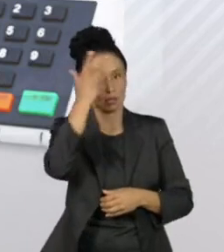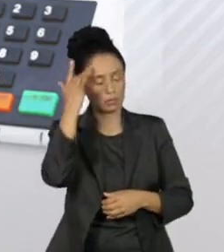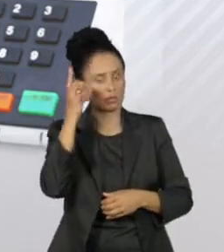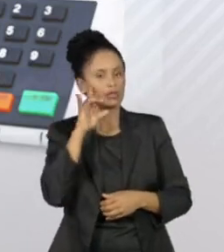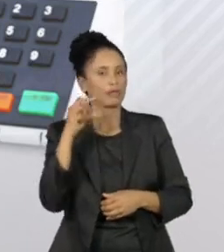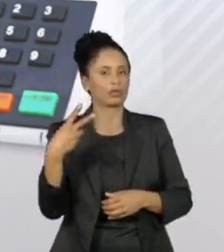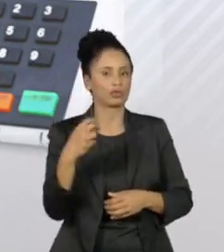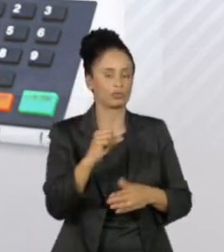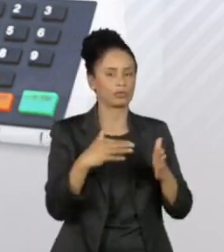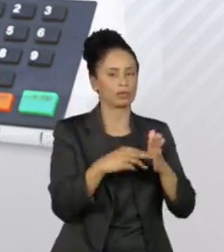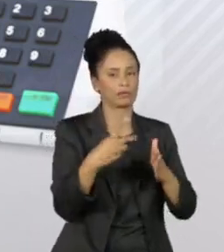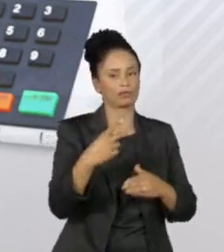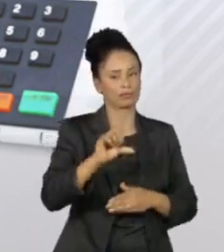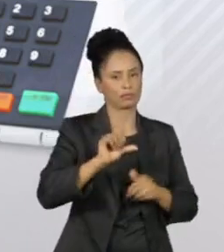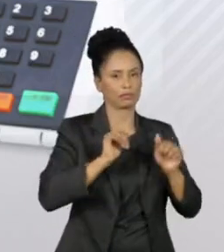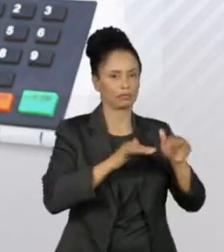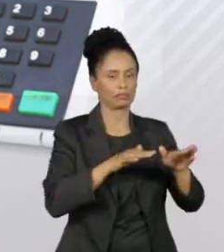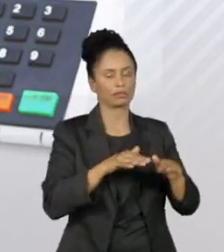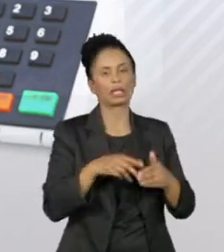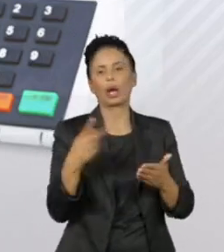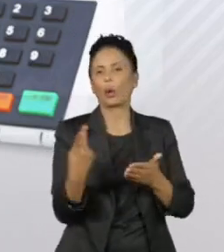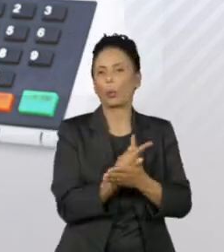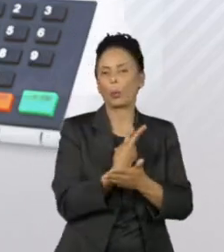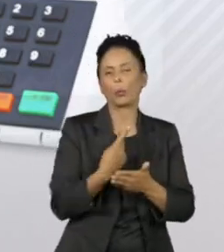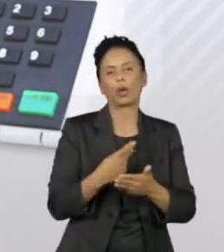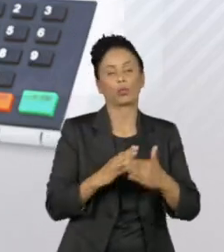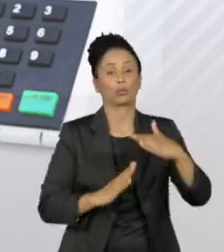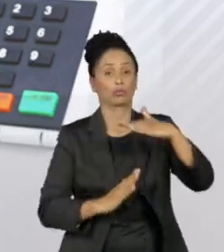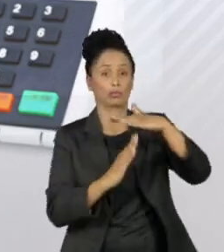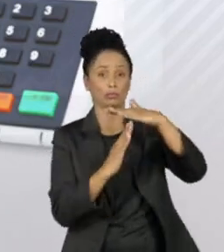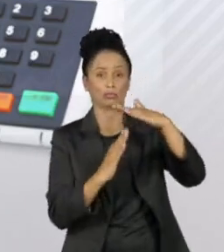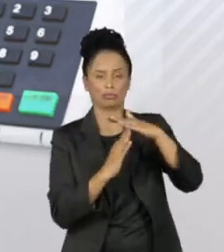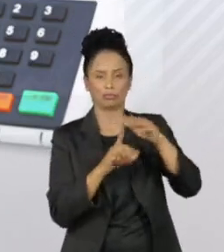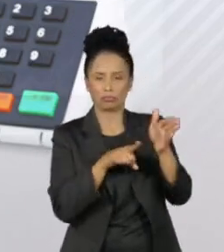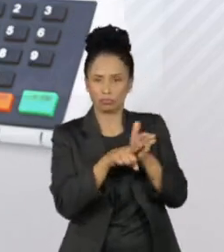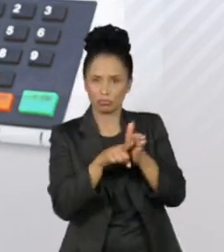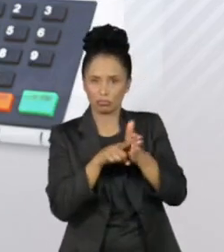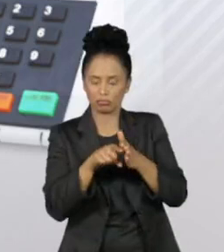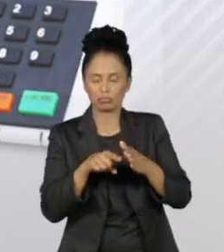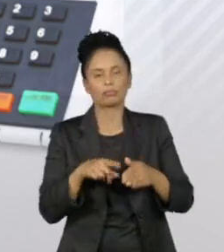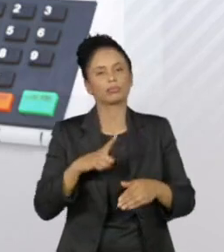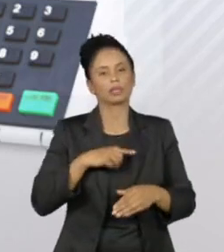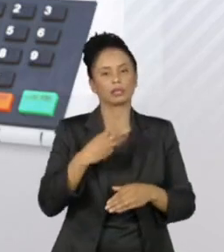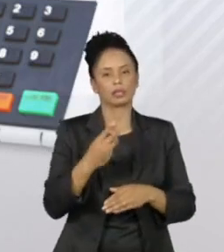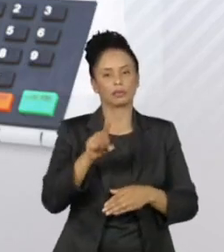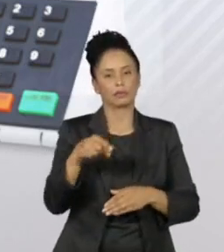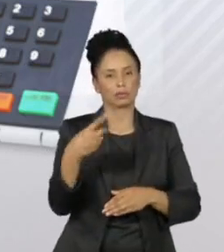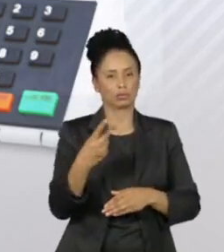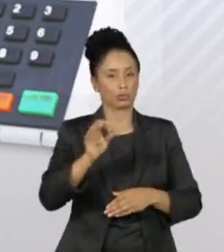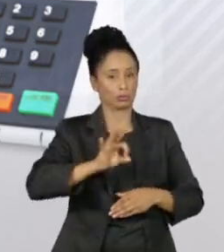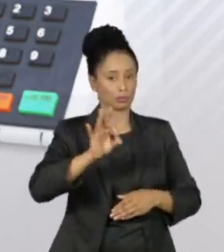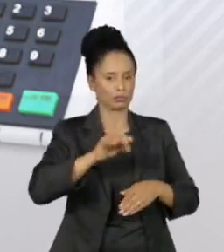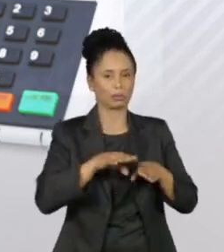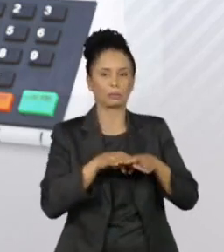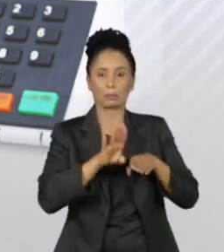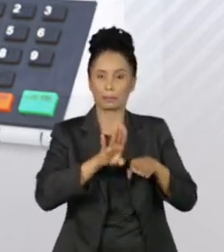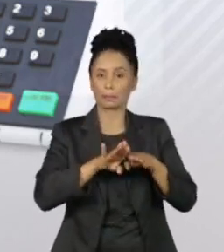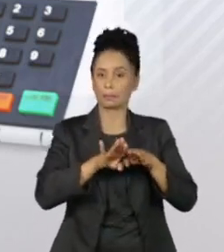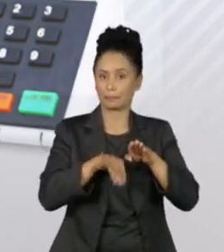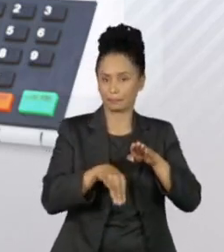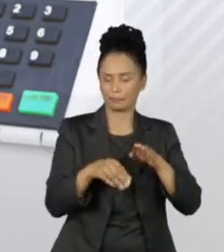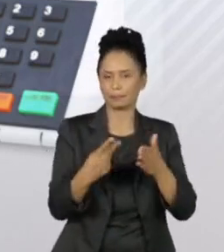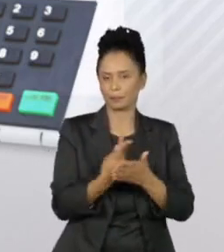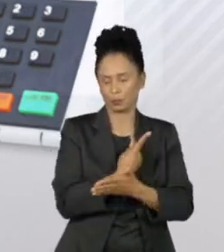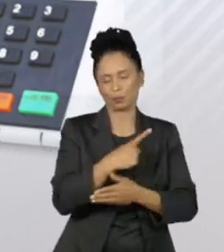de setembro. A margem de erro máxima estimada para o total da amostra é de 3,2 pontos percentuais, para mais ou para